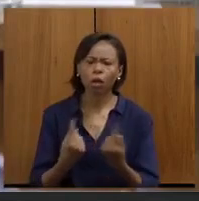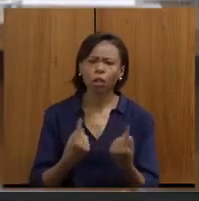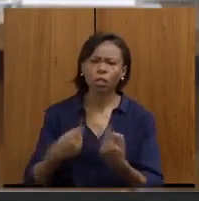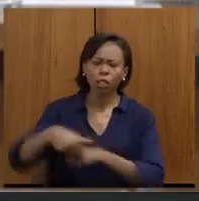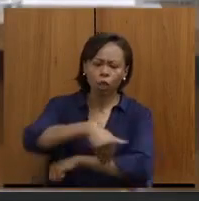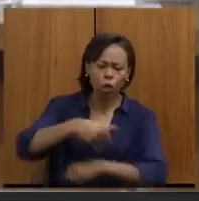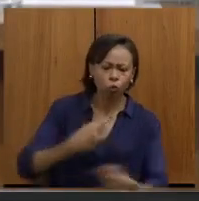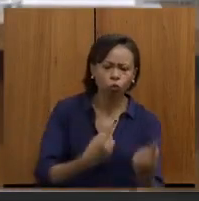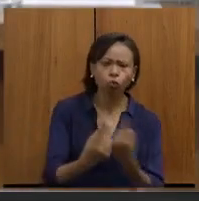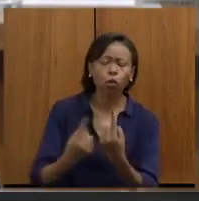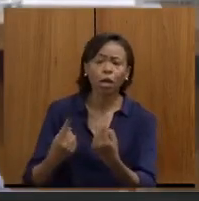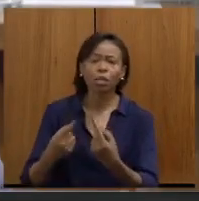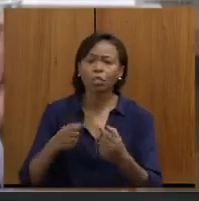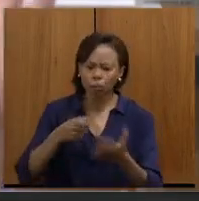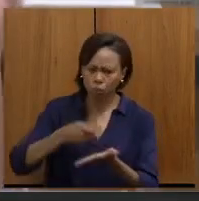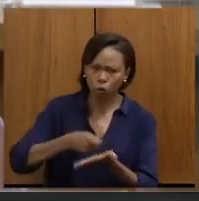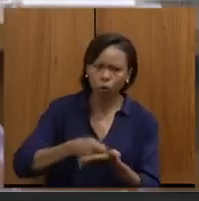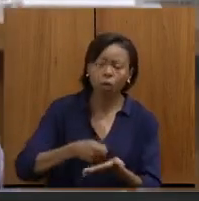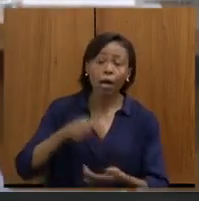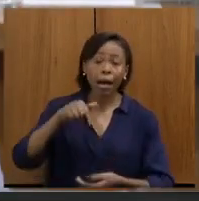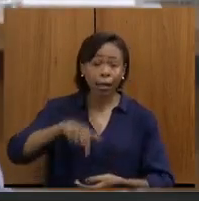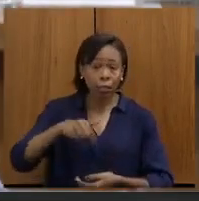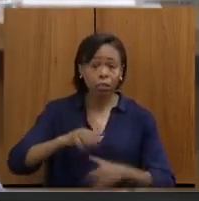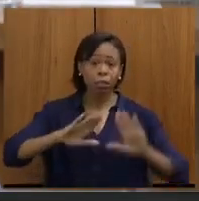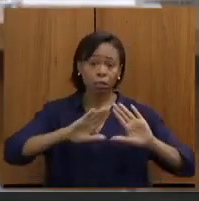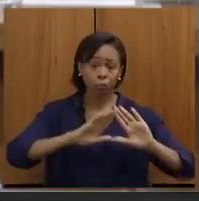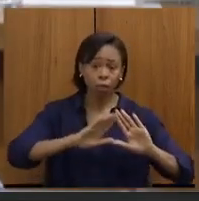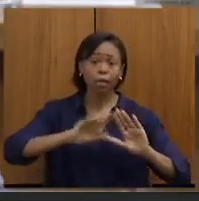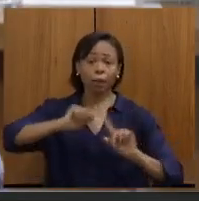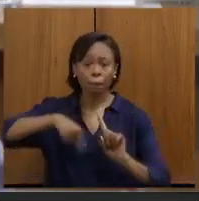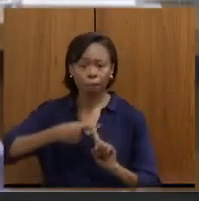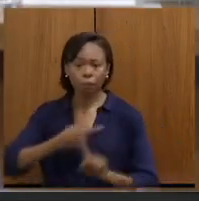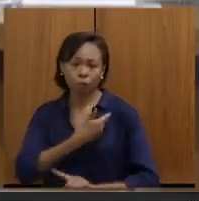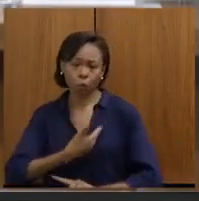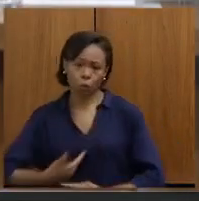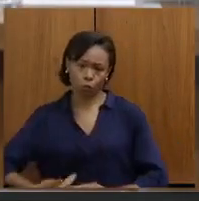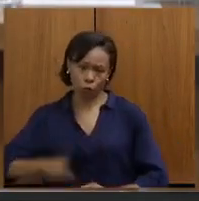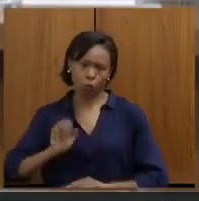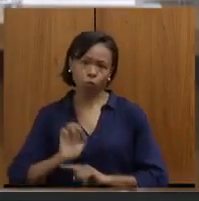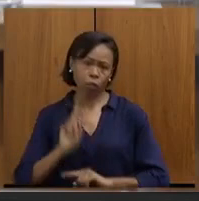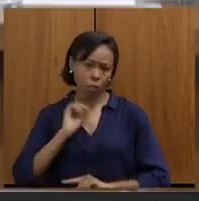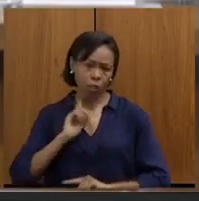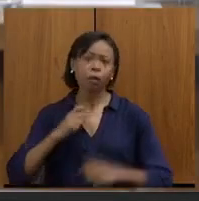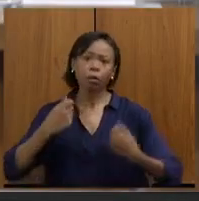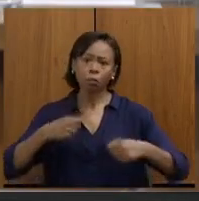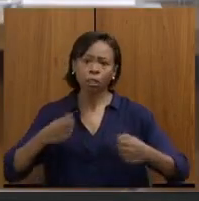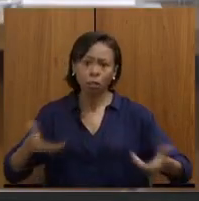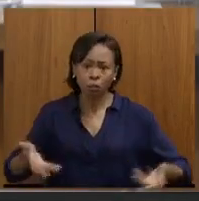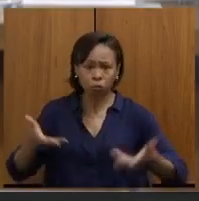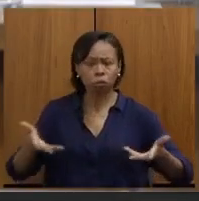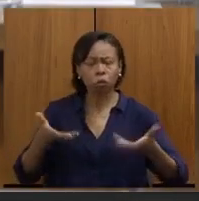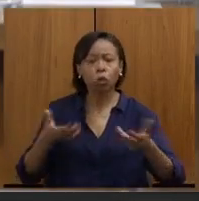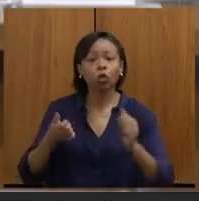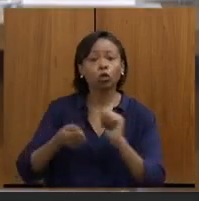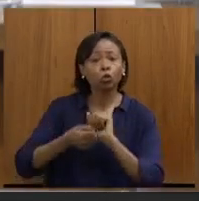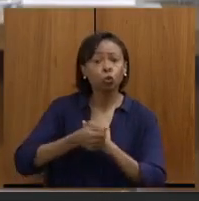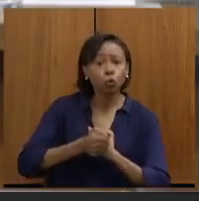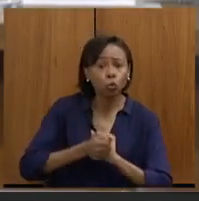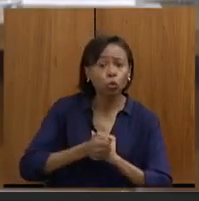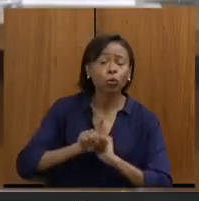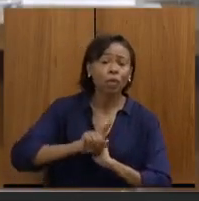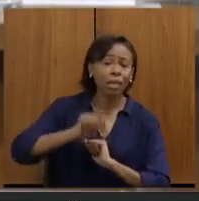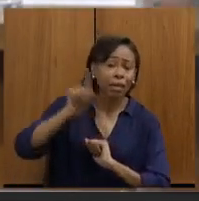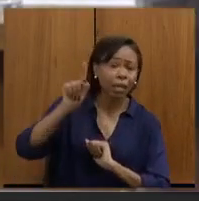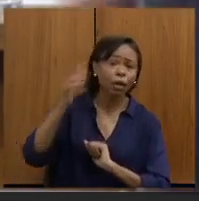essa casa, junto com o governo do estado, a gente precisa, sim, se mobilizar, junto com a bancada federal, para que a gente possa